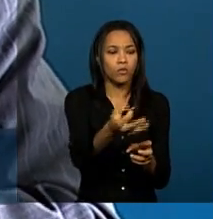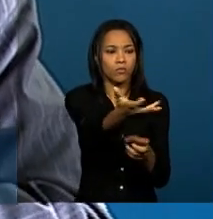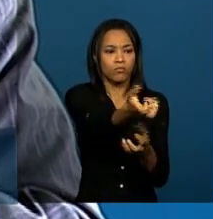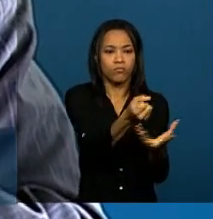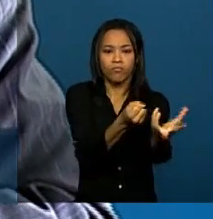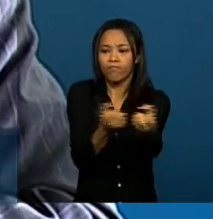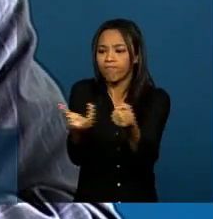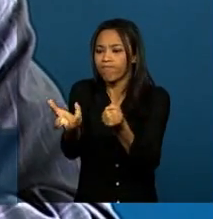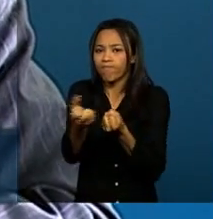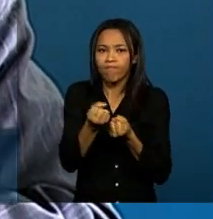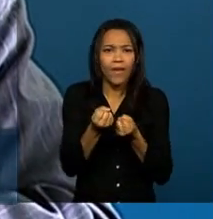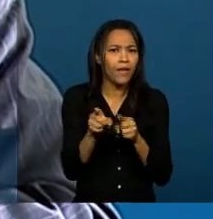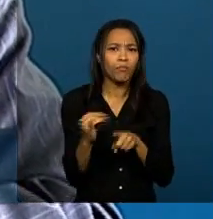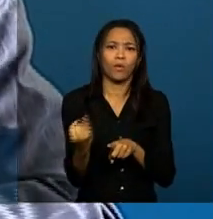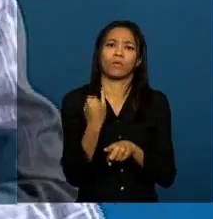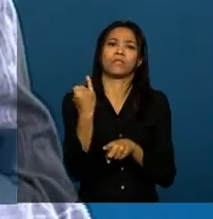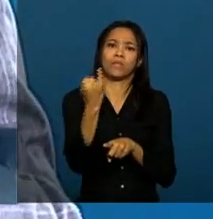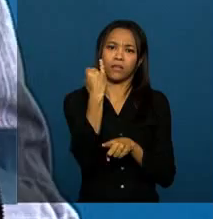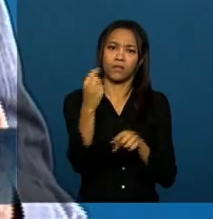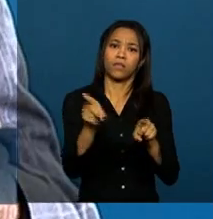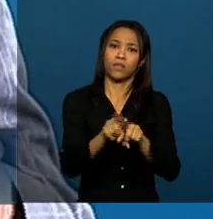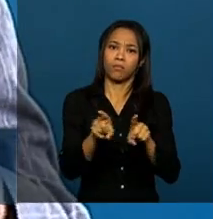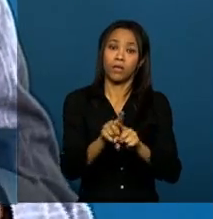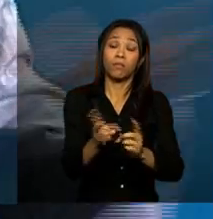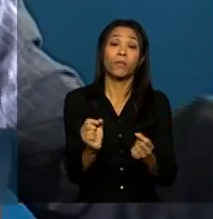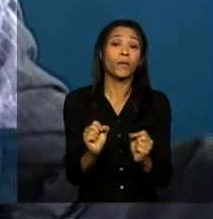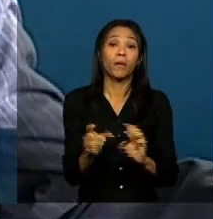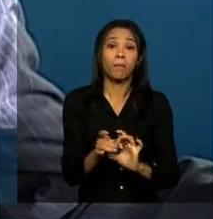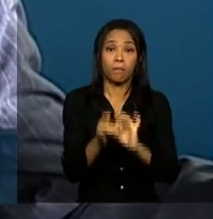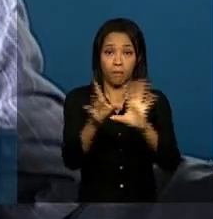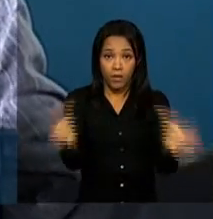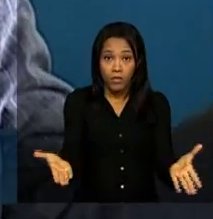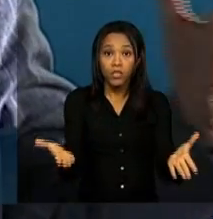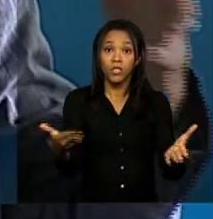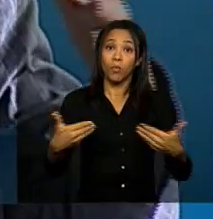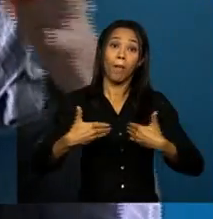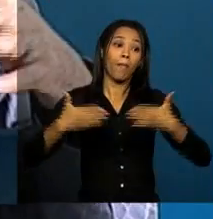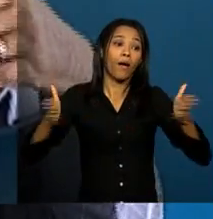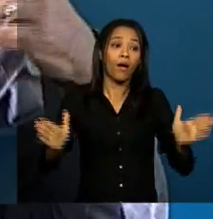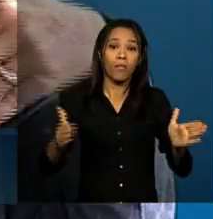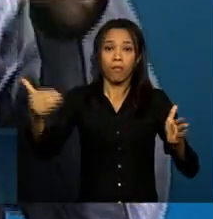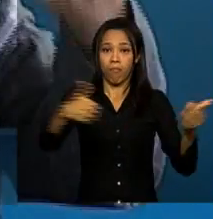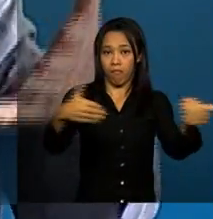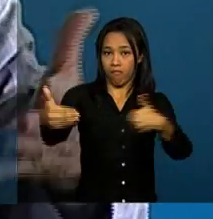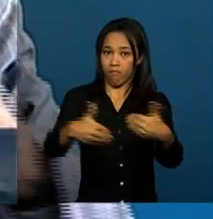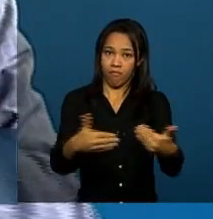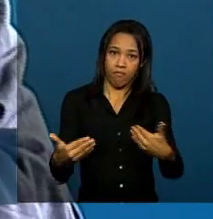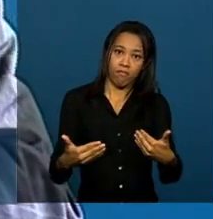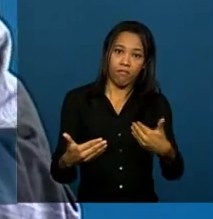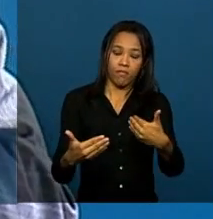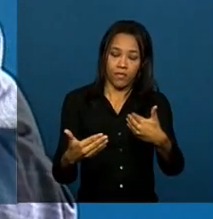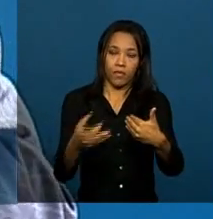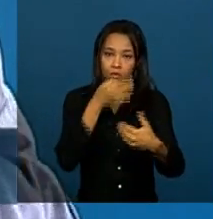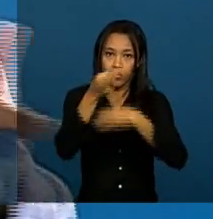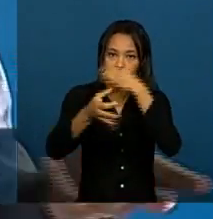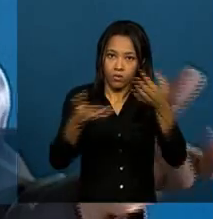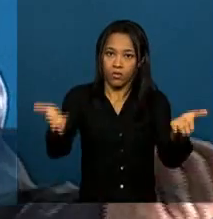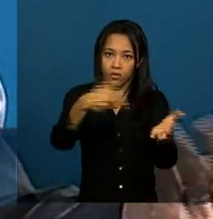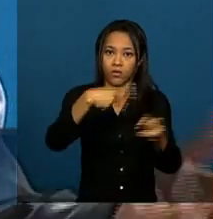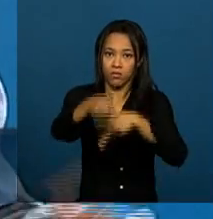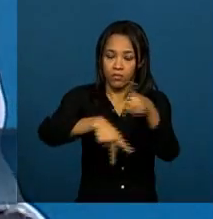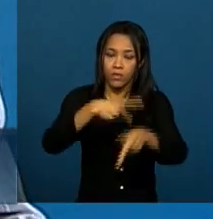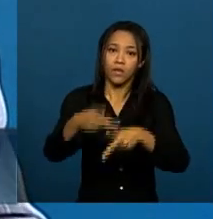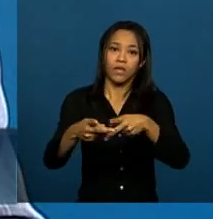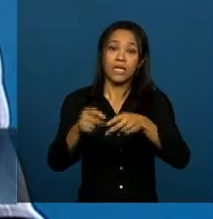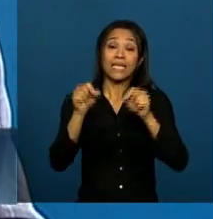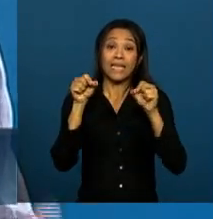é tão importante quanto a própria consulta para permitir a participação ampla, mas ao mesmo tempo para que que essa